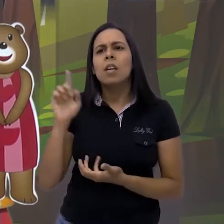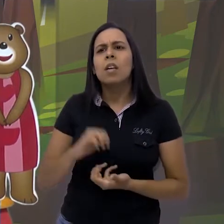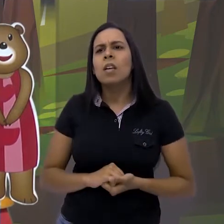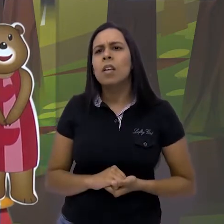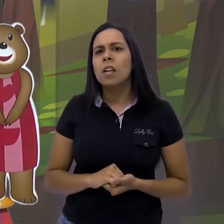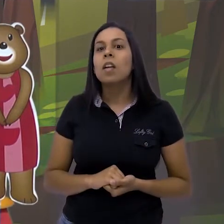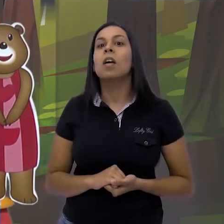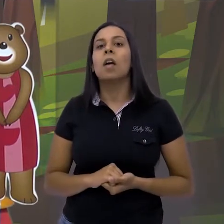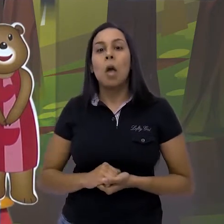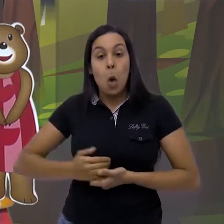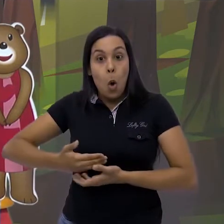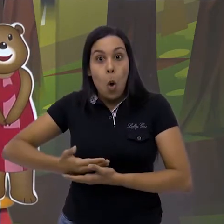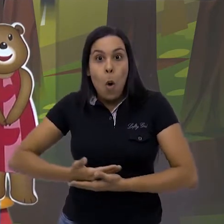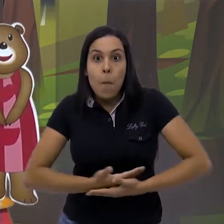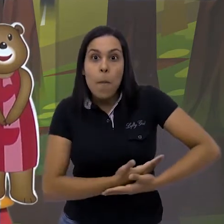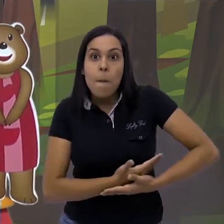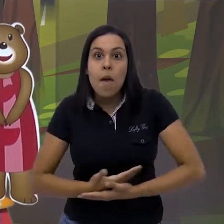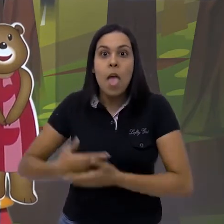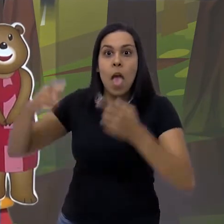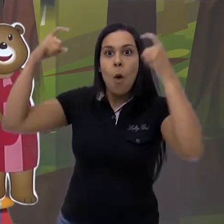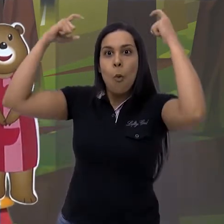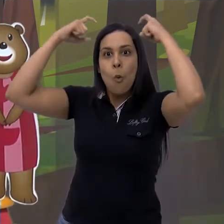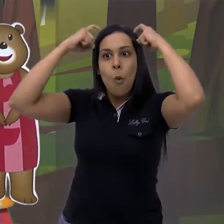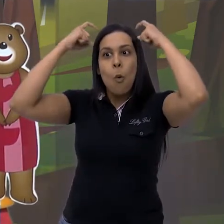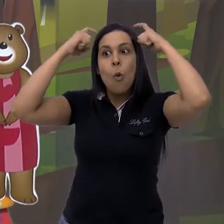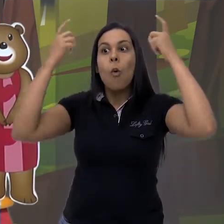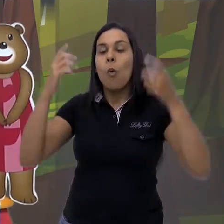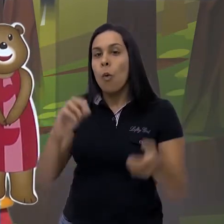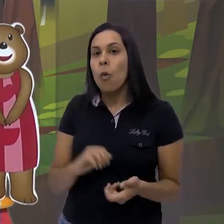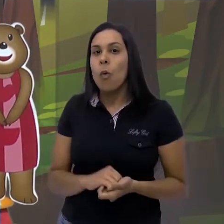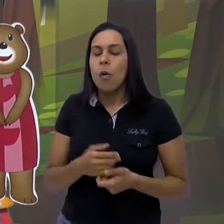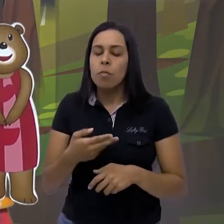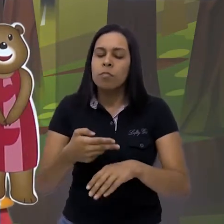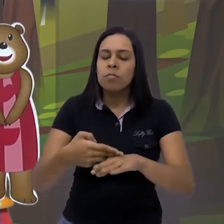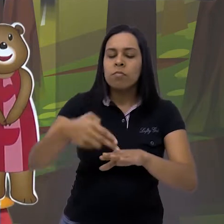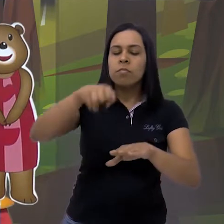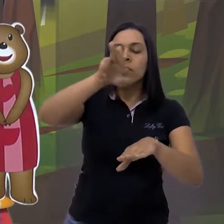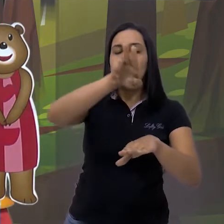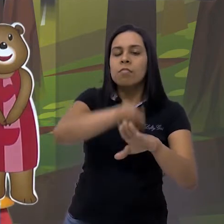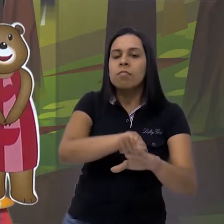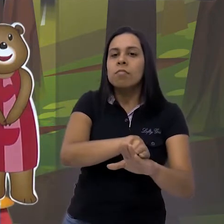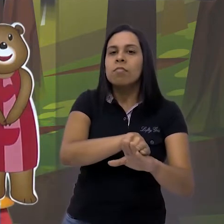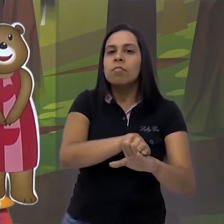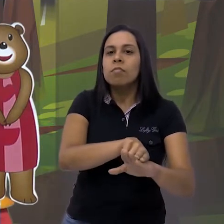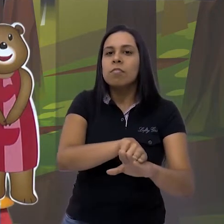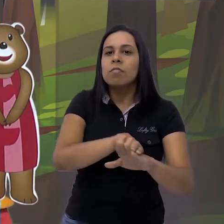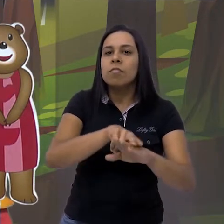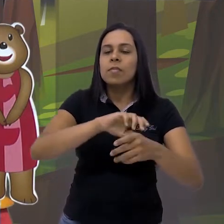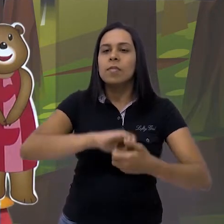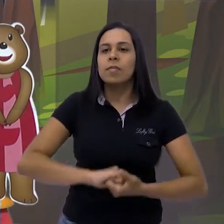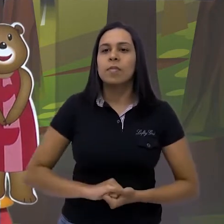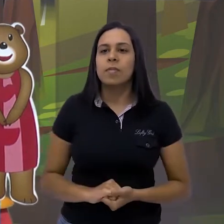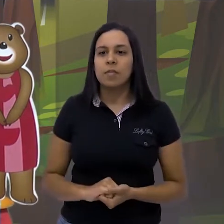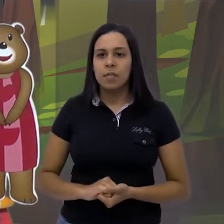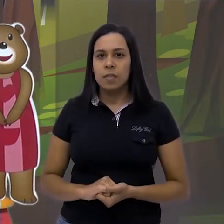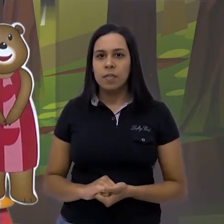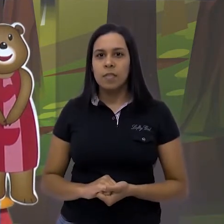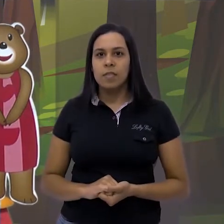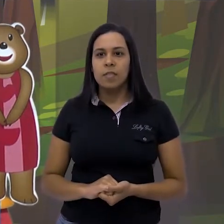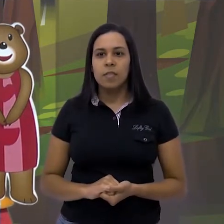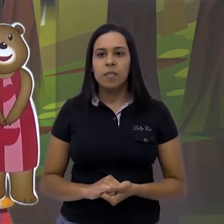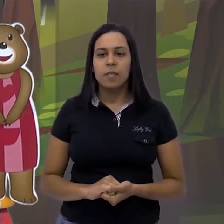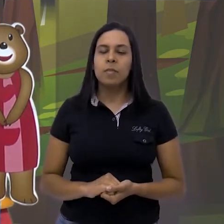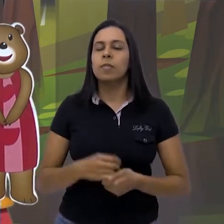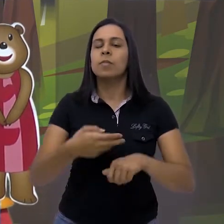menor? Do bebê urso. Ela foi e se deitou na cama do bebê urso. Ficou